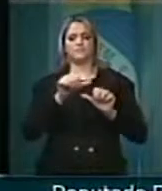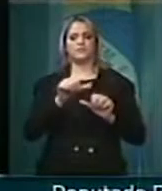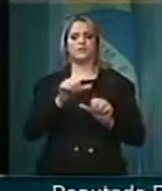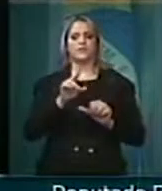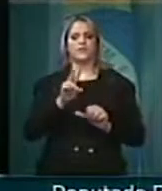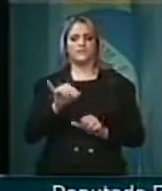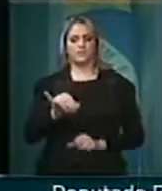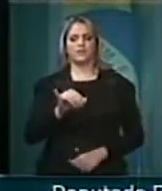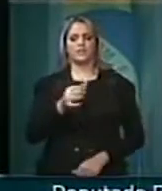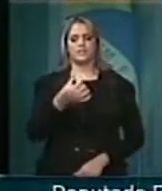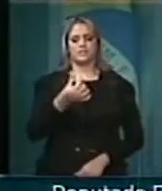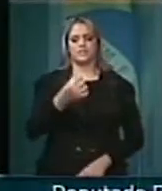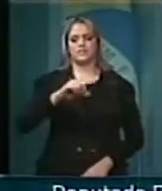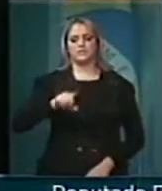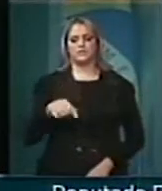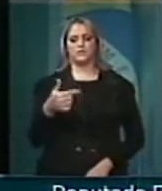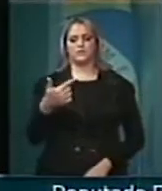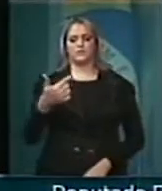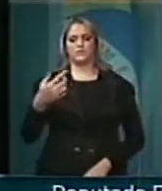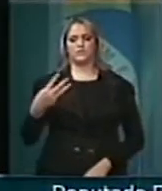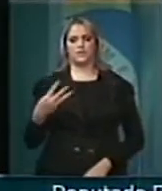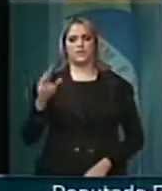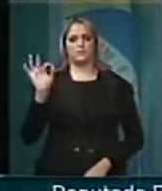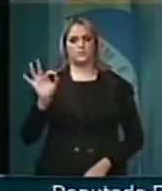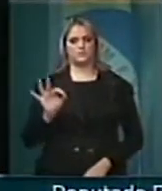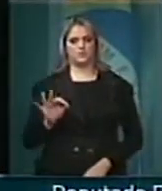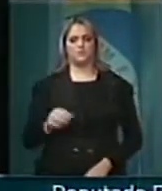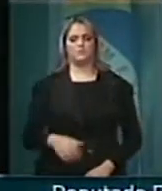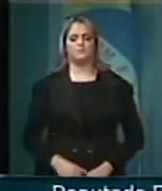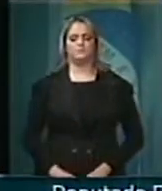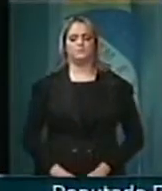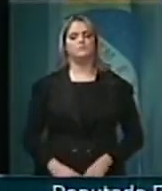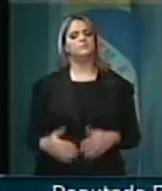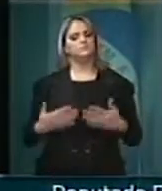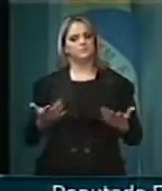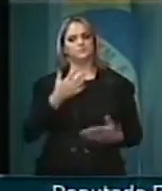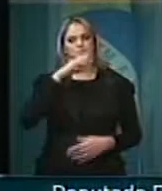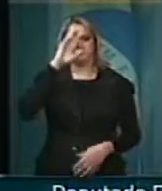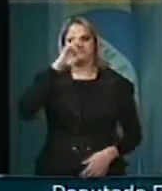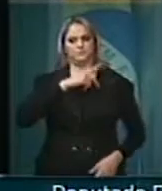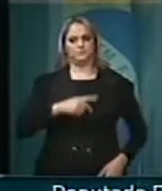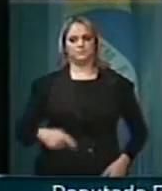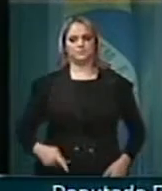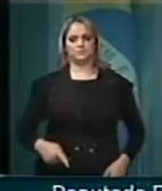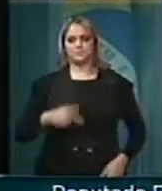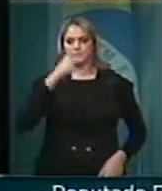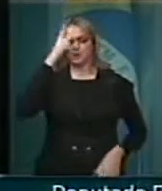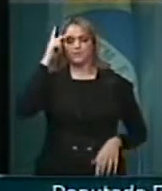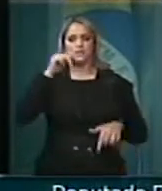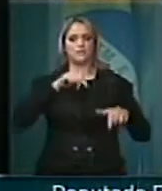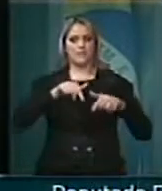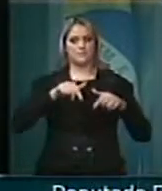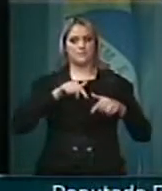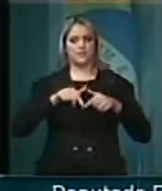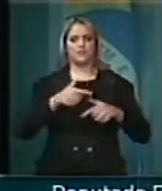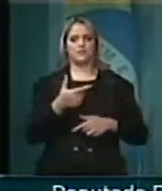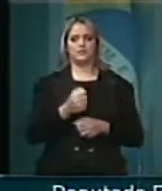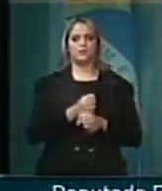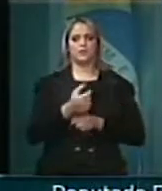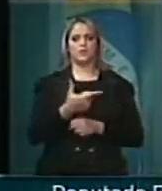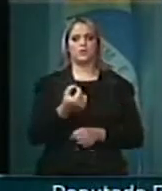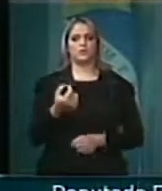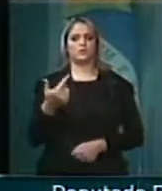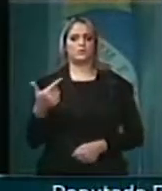a ser de 6,3%. Portanto, senhor presidente, um trabalhador que recebia em 2002